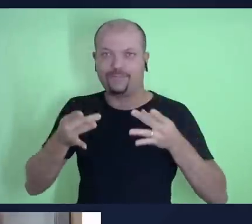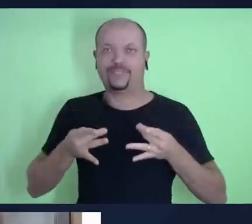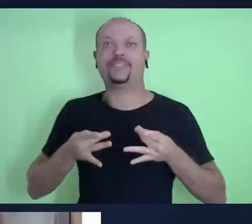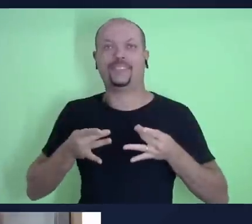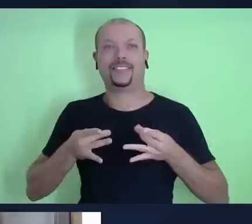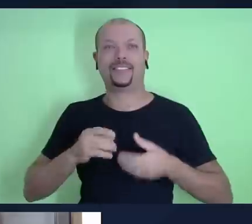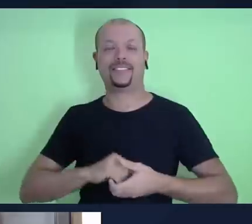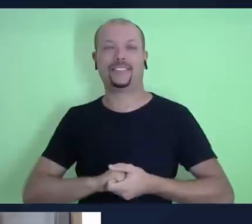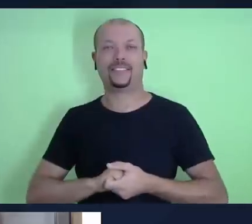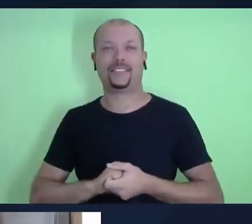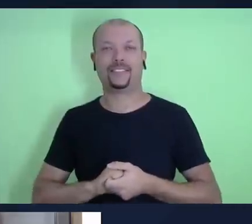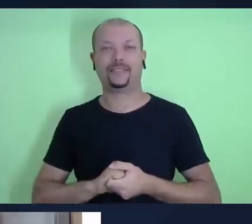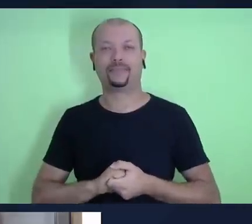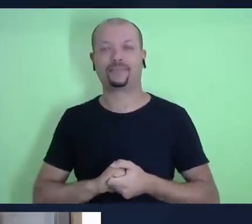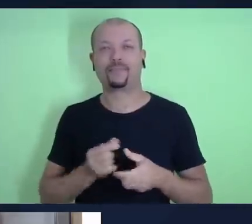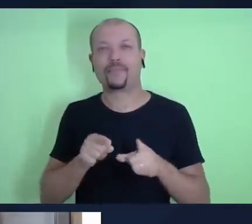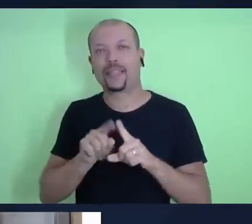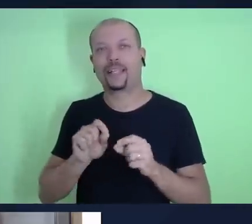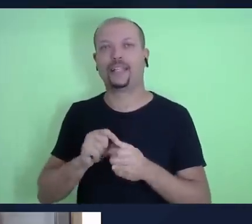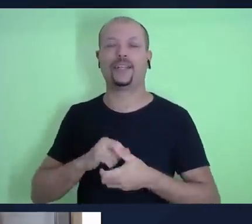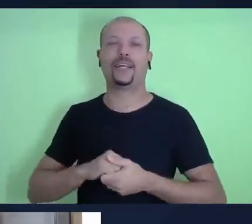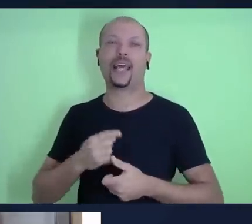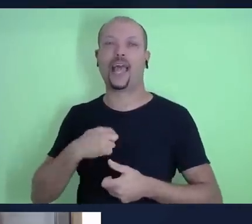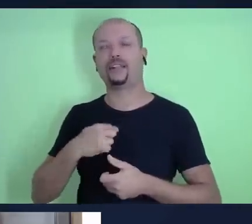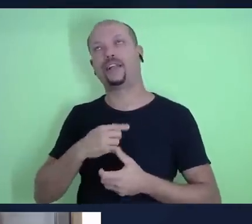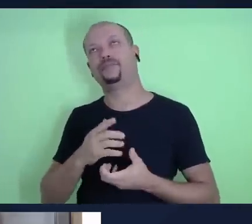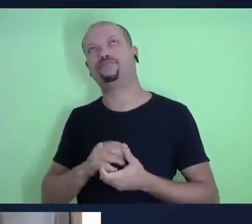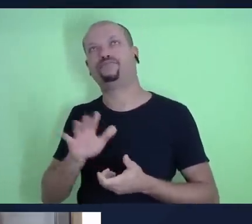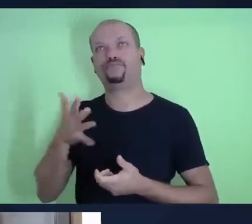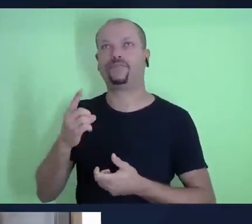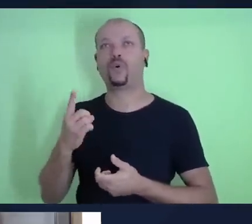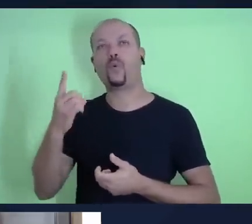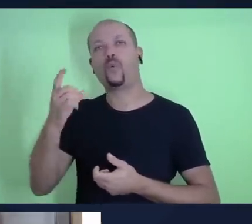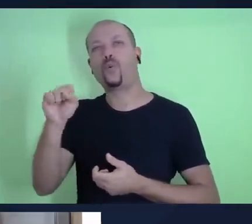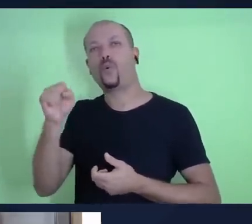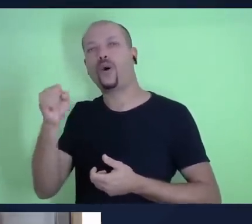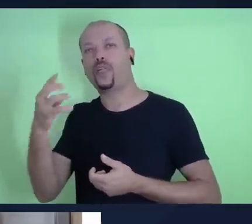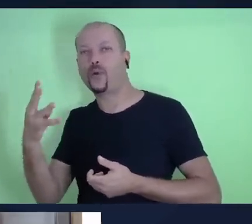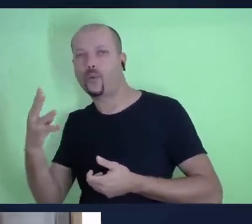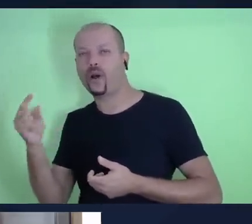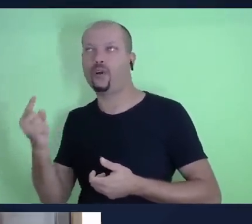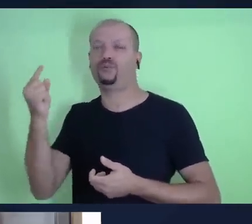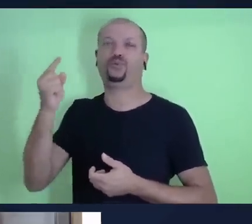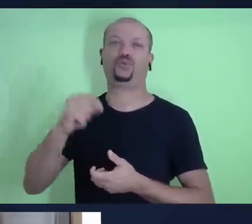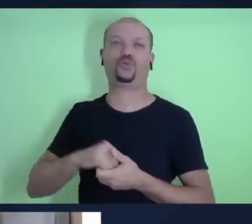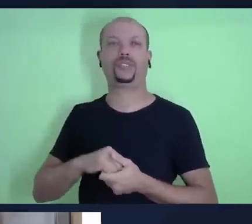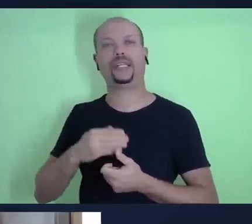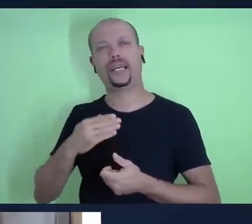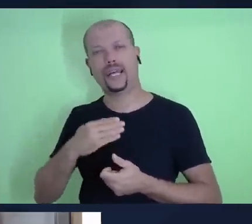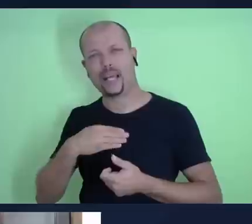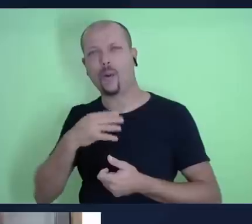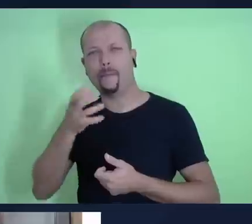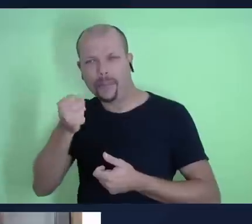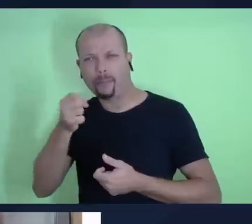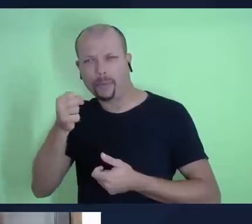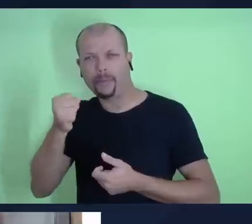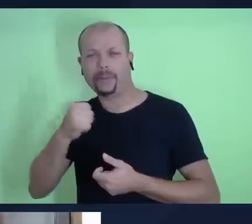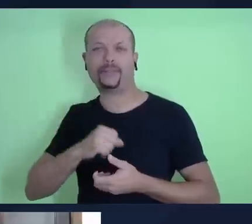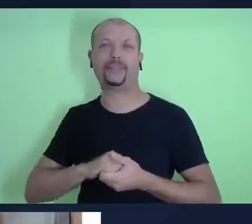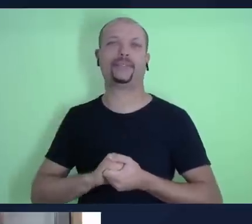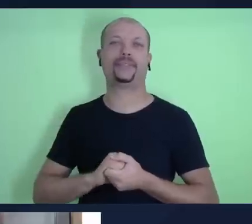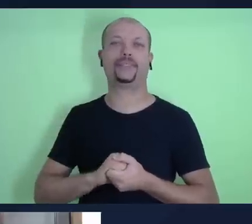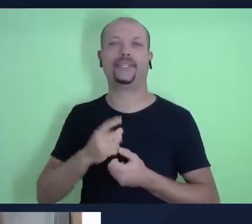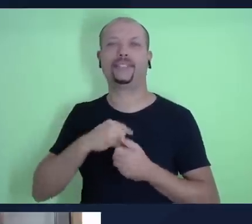autodescrição. Então, eu tenho em torno de um metro e oitenta e quatro de altura, sou bem branco, tenho uma